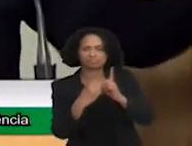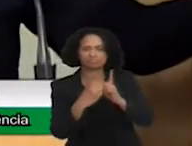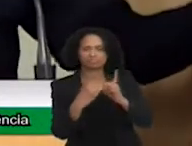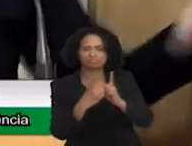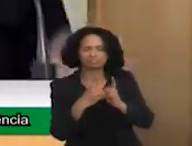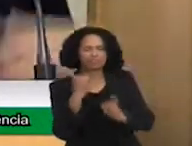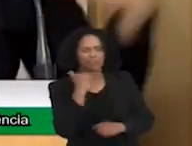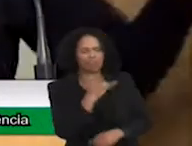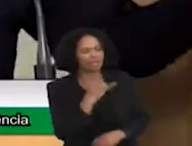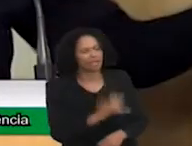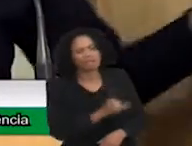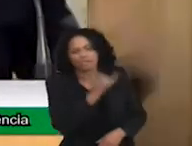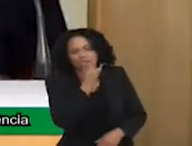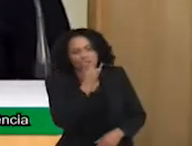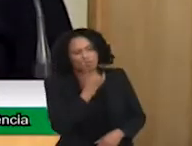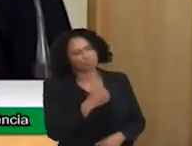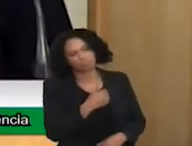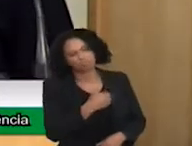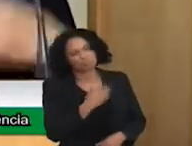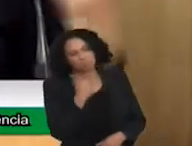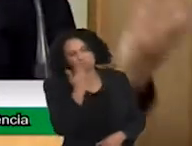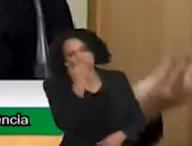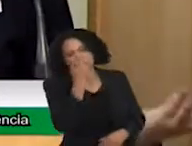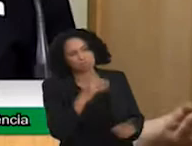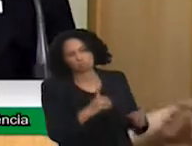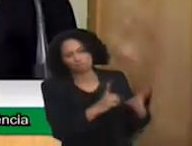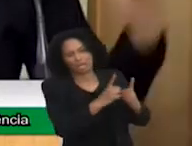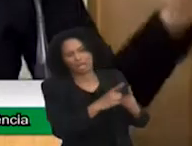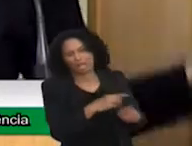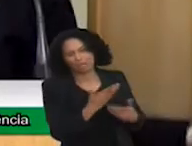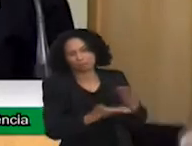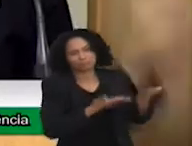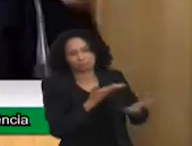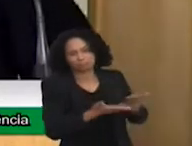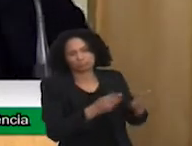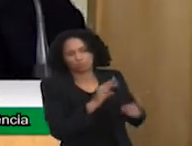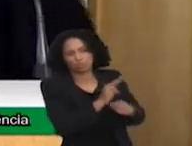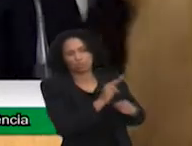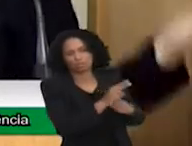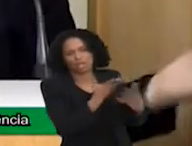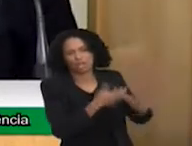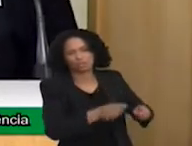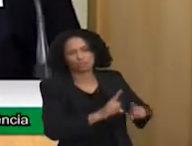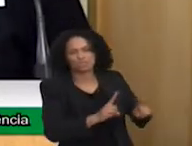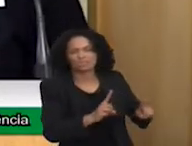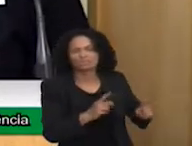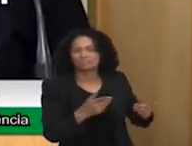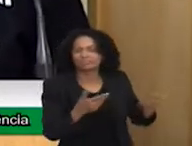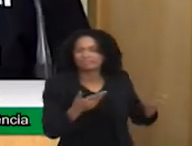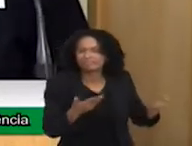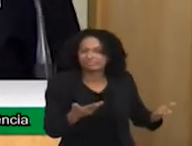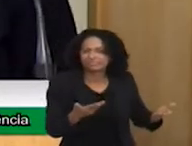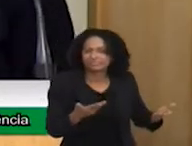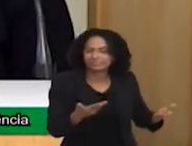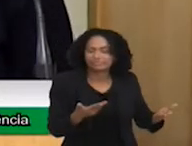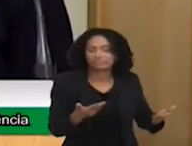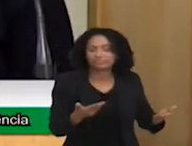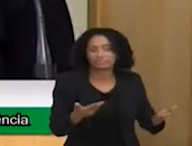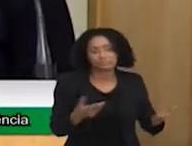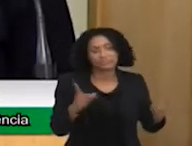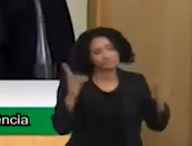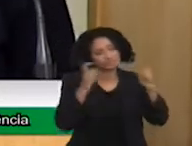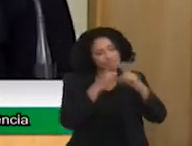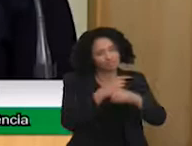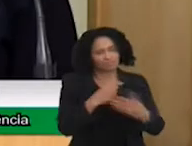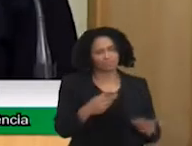Quando eu ia no Lar São Francisco, ele era negado a DEI dele porque ele era... Ele usava